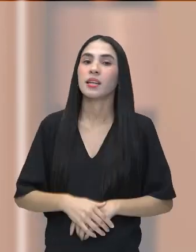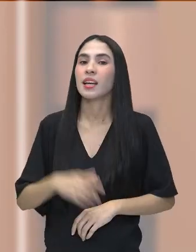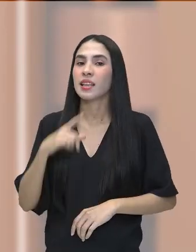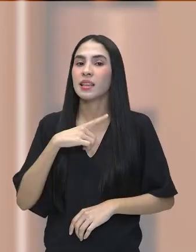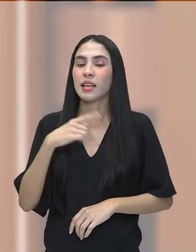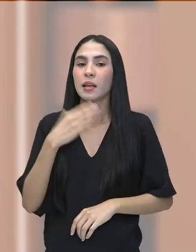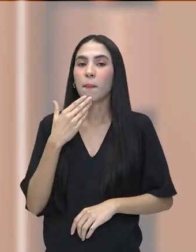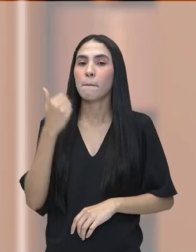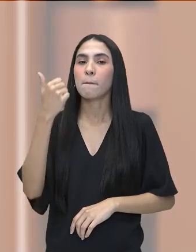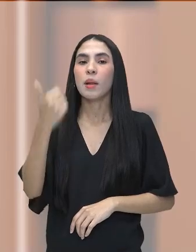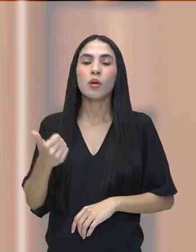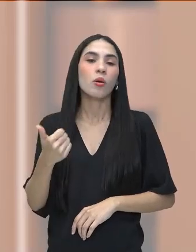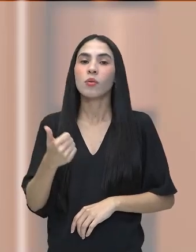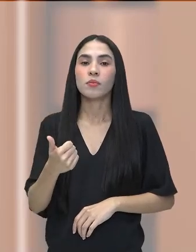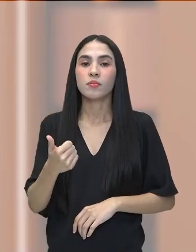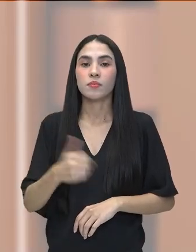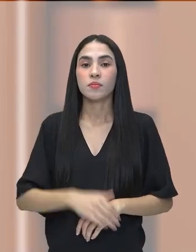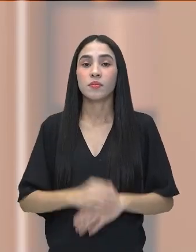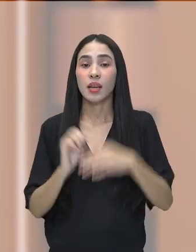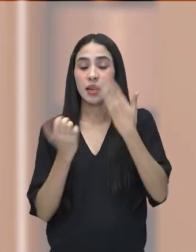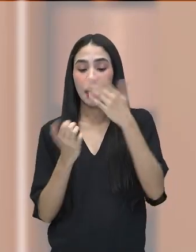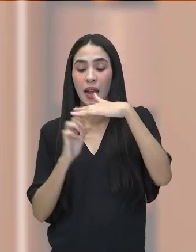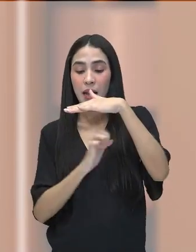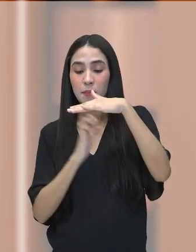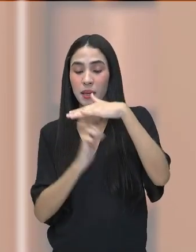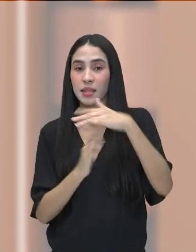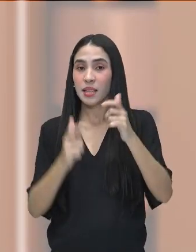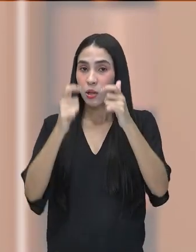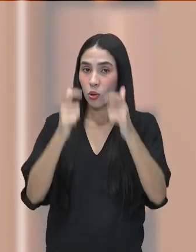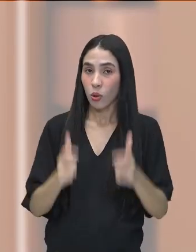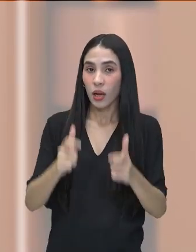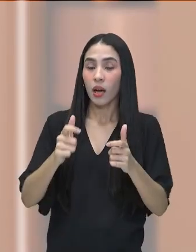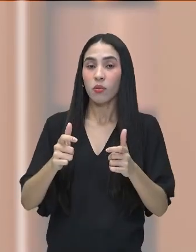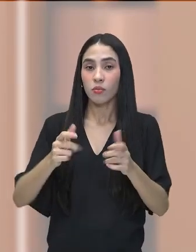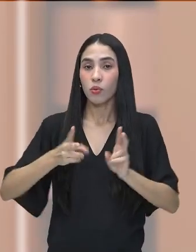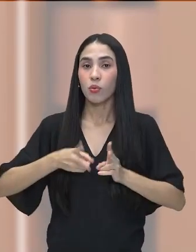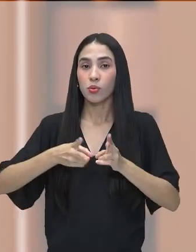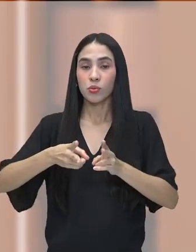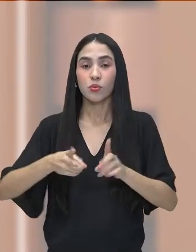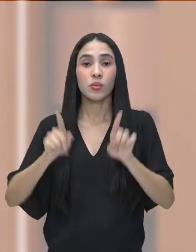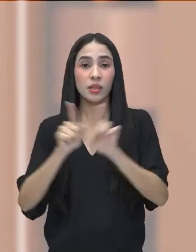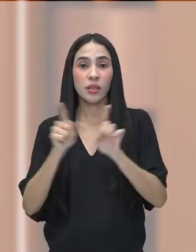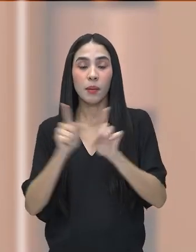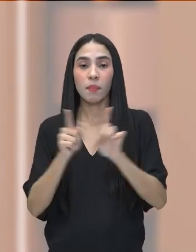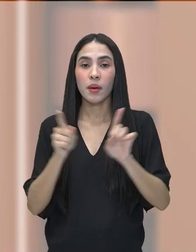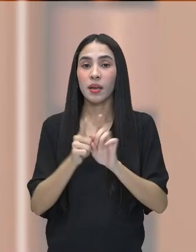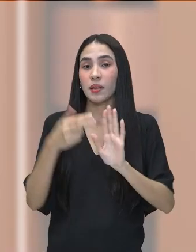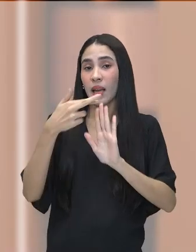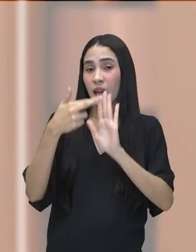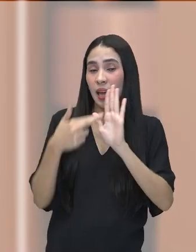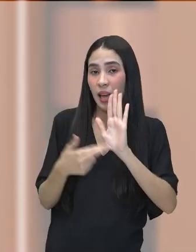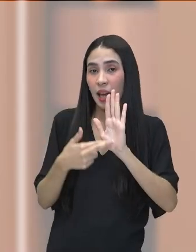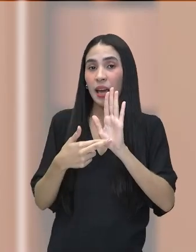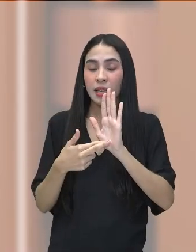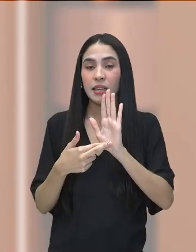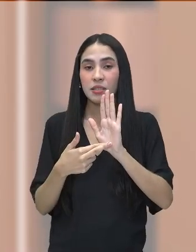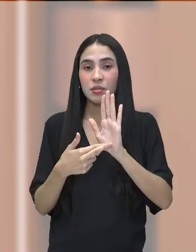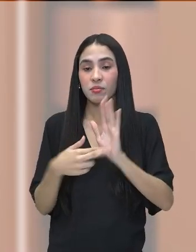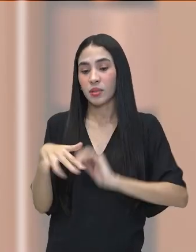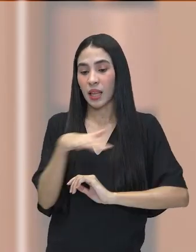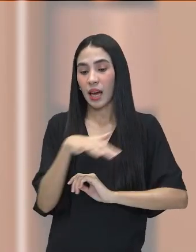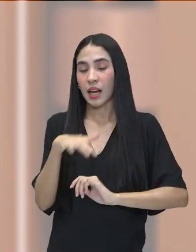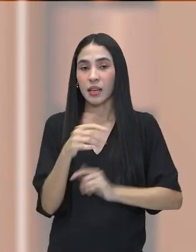vantagem para que essa indústria se instale algumas vezes, até contrariando alguma dessas preferências